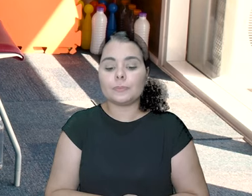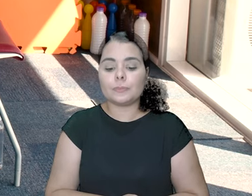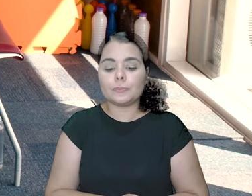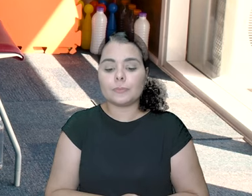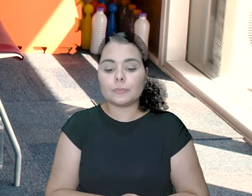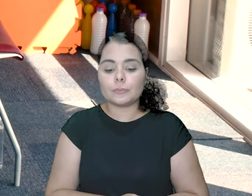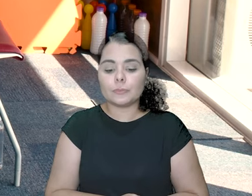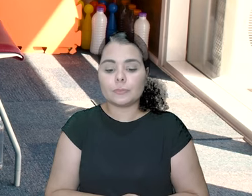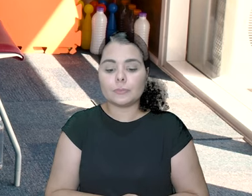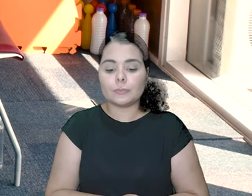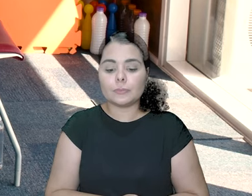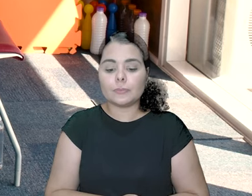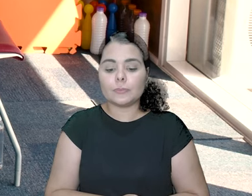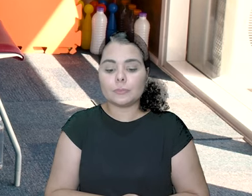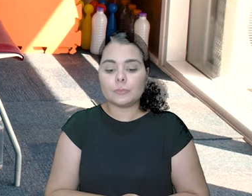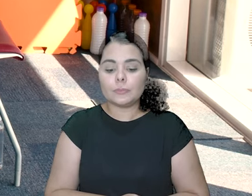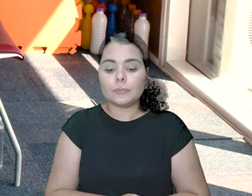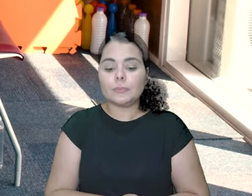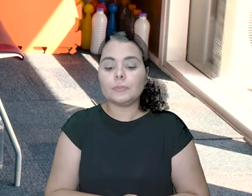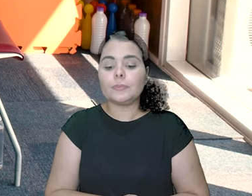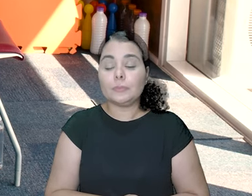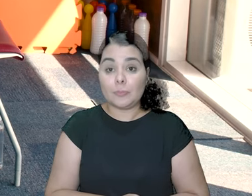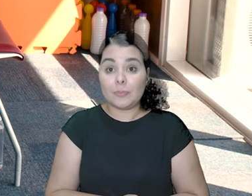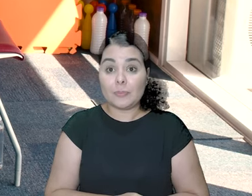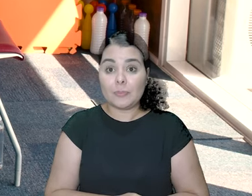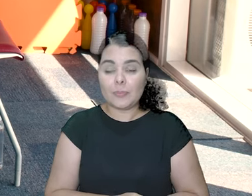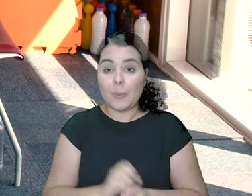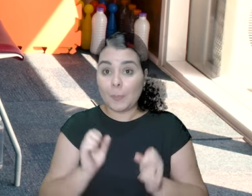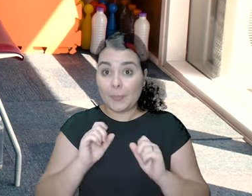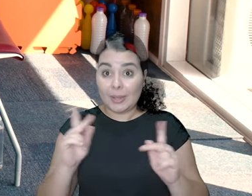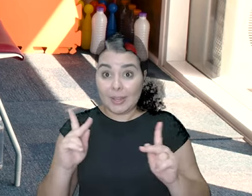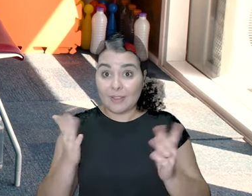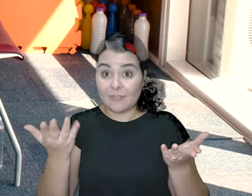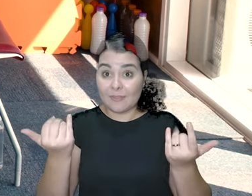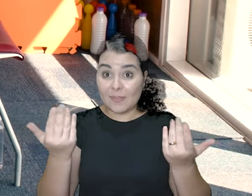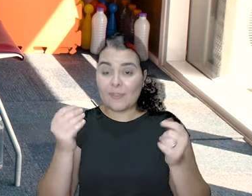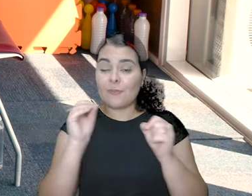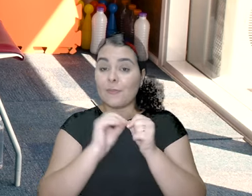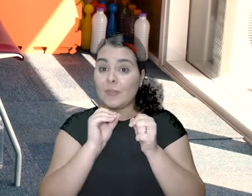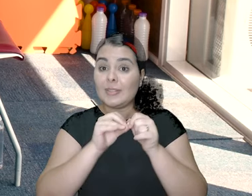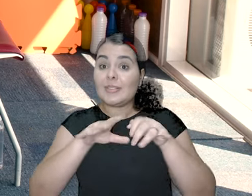tocar no outro joelho. Beleza? E começou. E um.